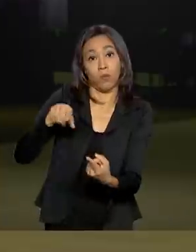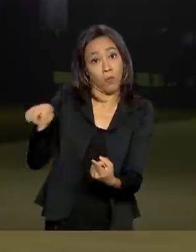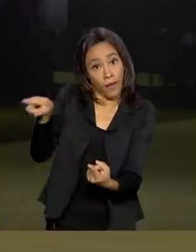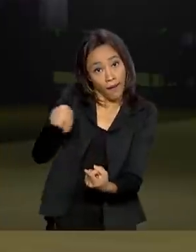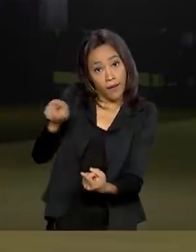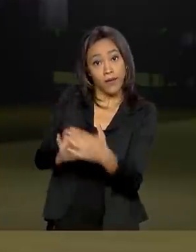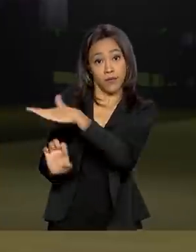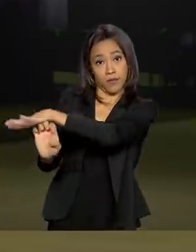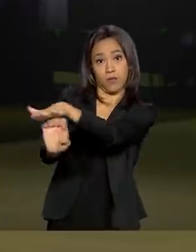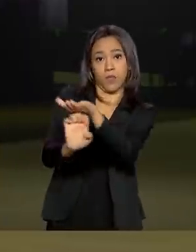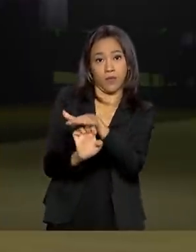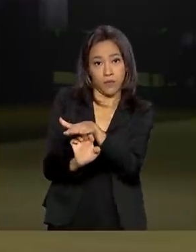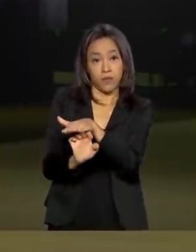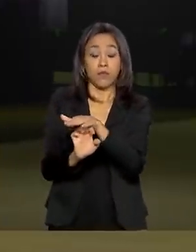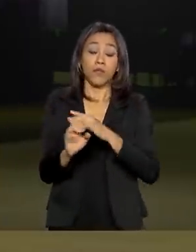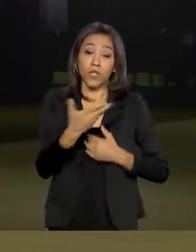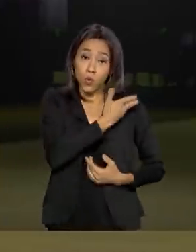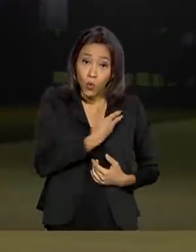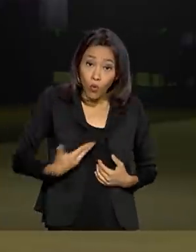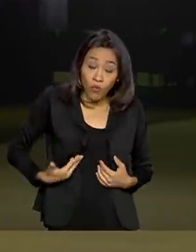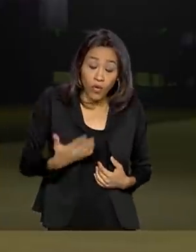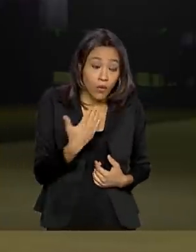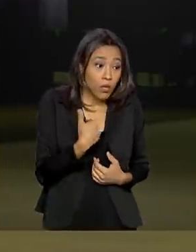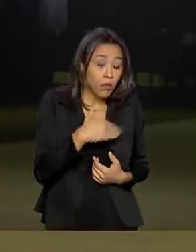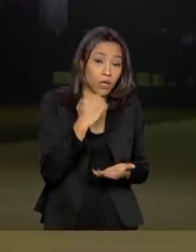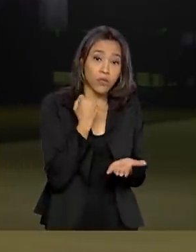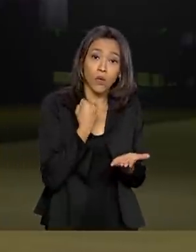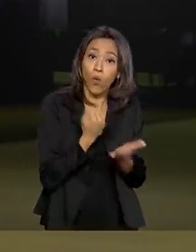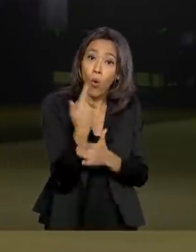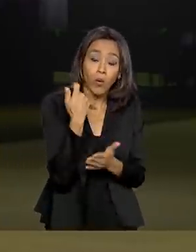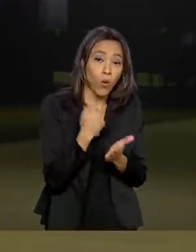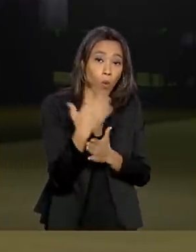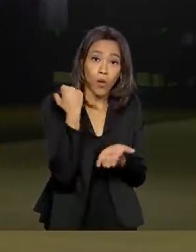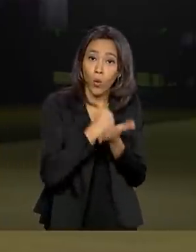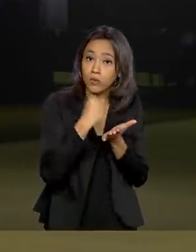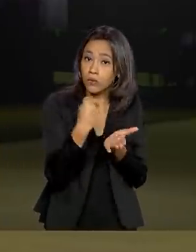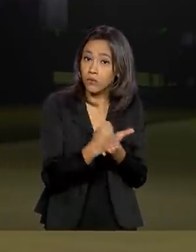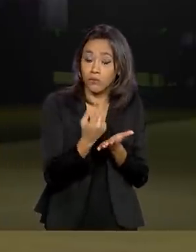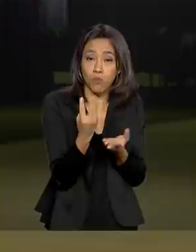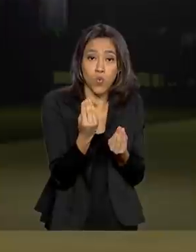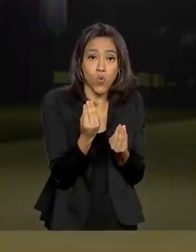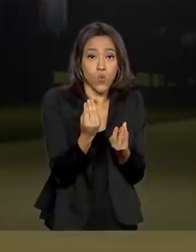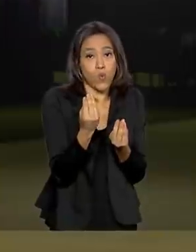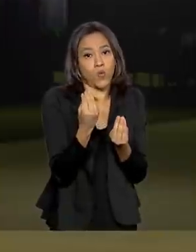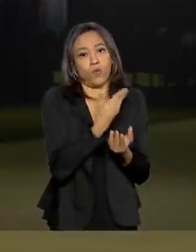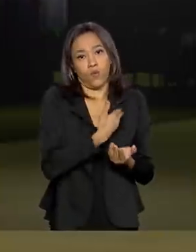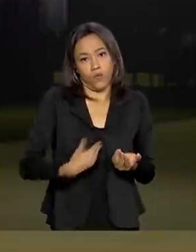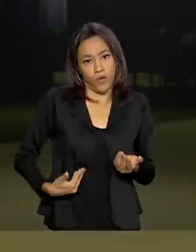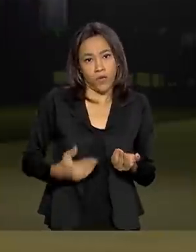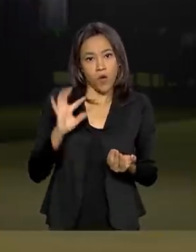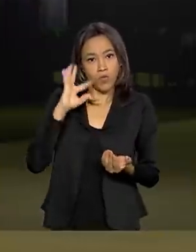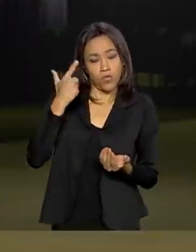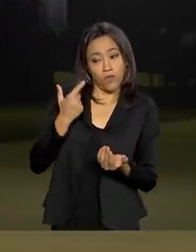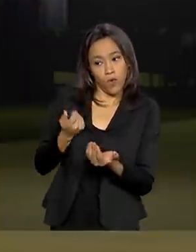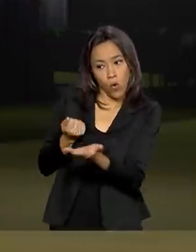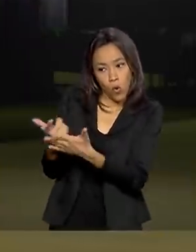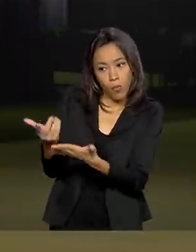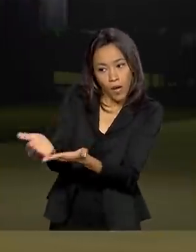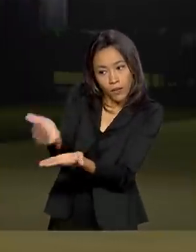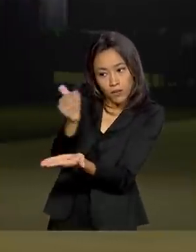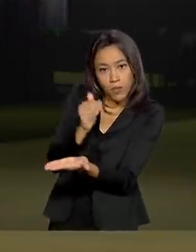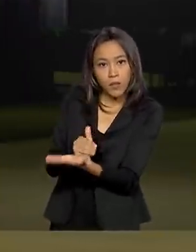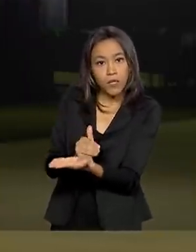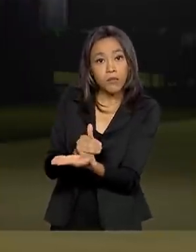E como o governo é um grande contratador de passagem, o governo compra muitas passagens, a nossa ideia é comprar essas passagens antecipadamente